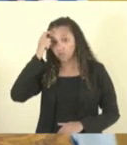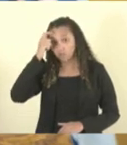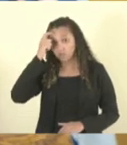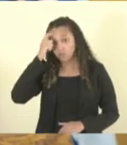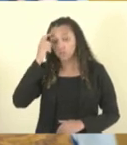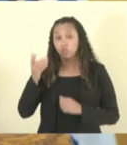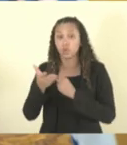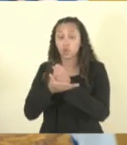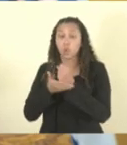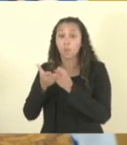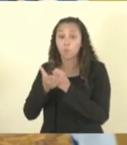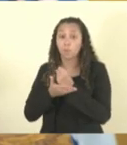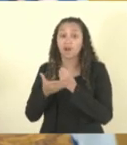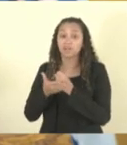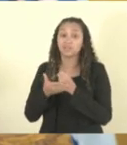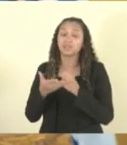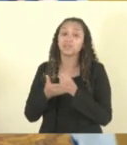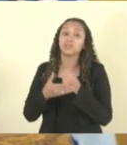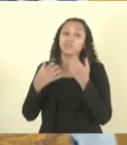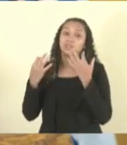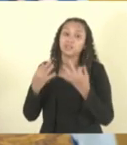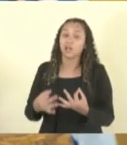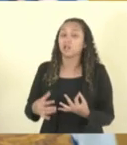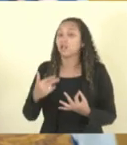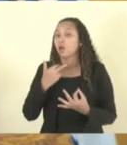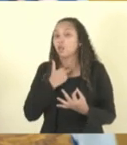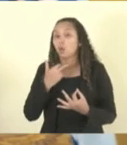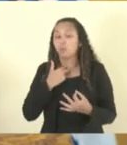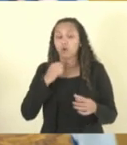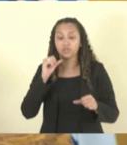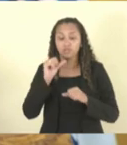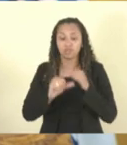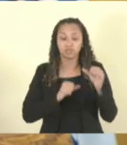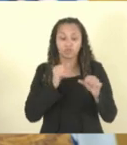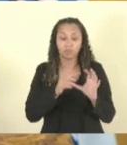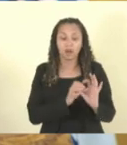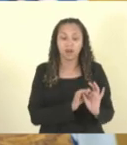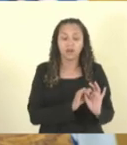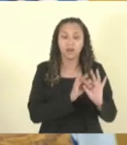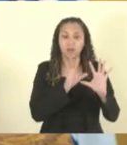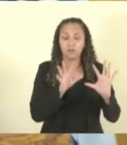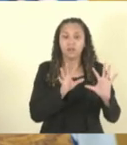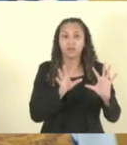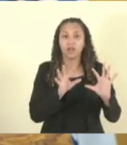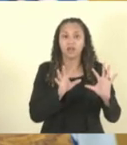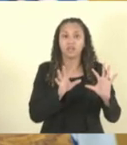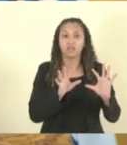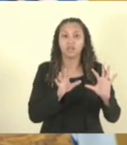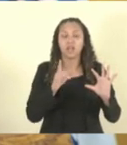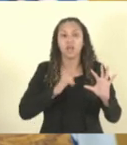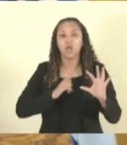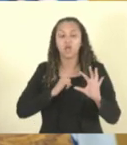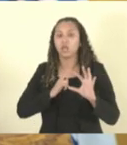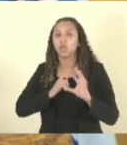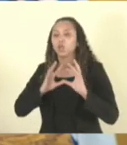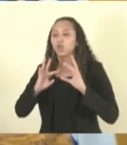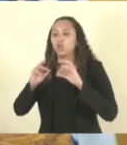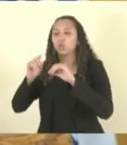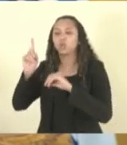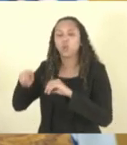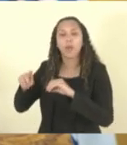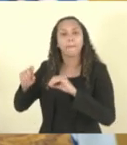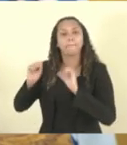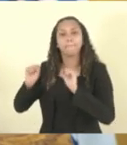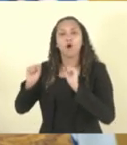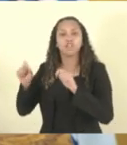parâmetros corretos. Não se pode transformar liberdade em libertinagem. Por isso,